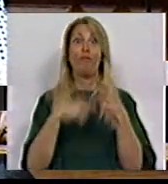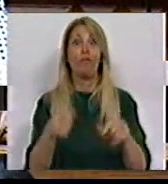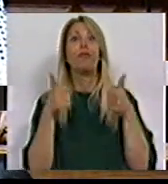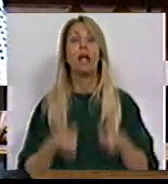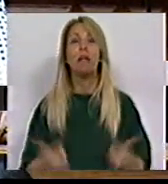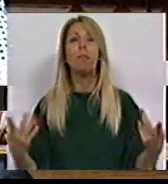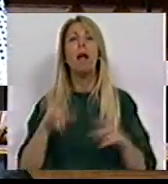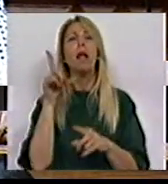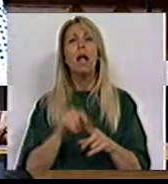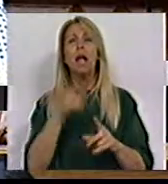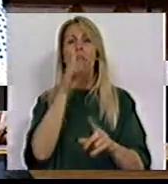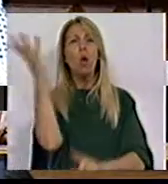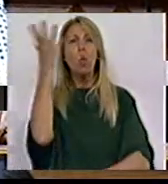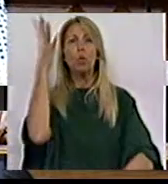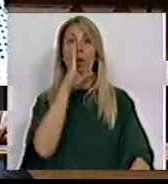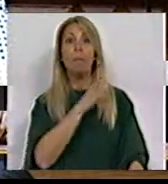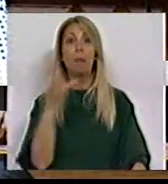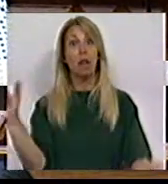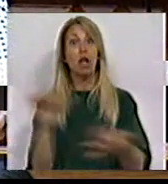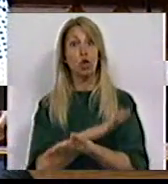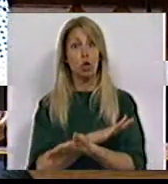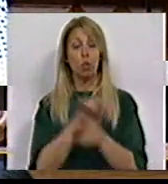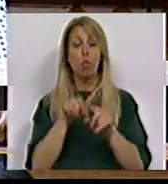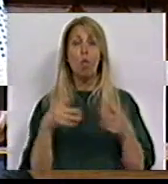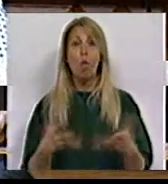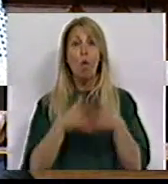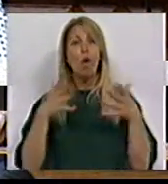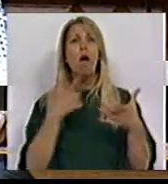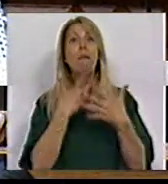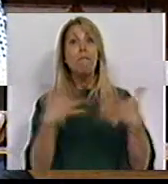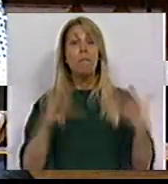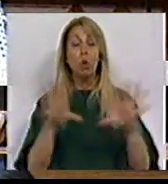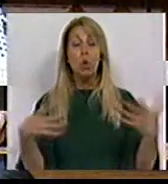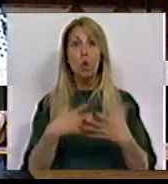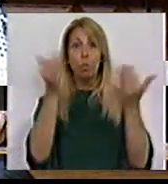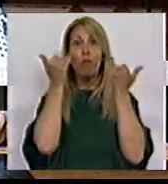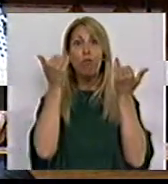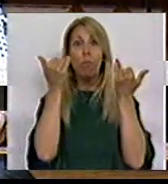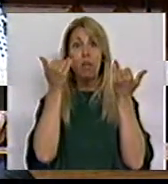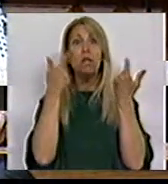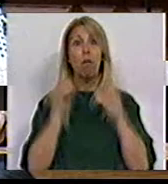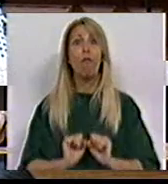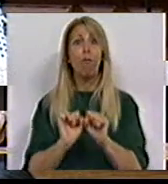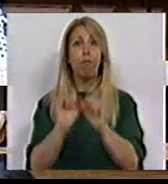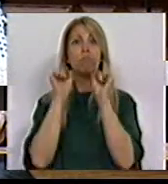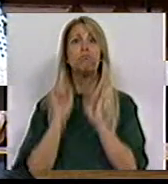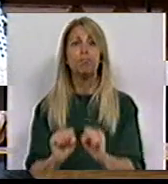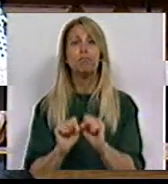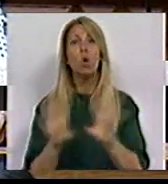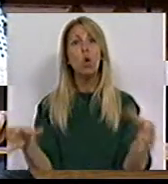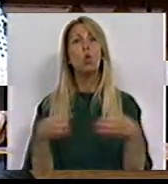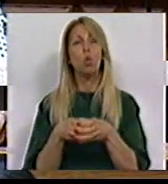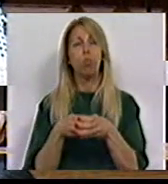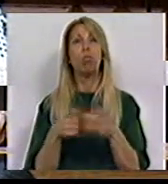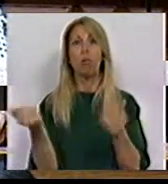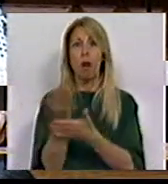cultura e na prática jornalística. Hoje, os grandes grupos de informações estão nas mãos de um punhado de grupos económicos,